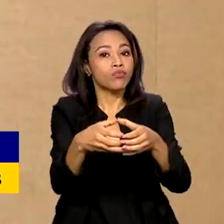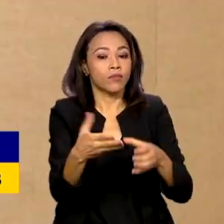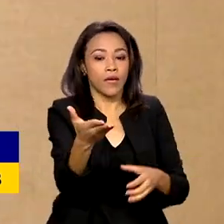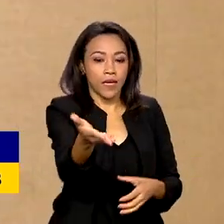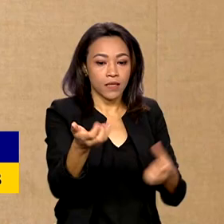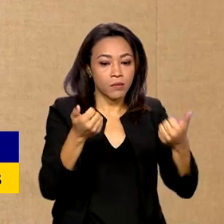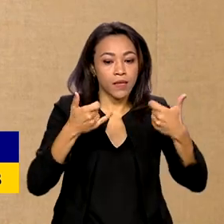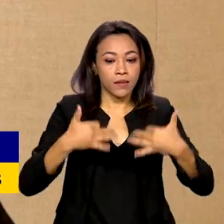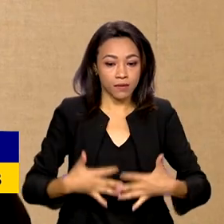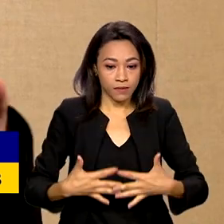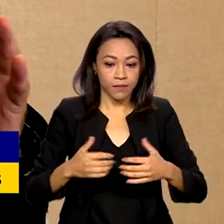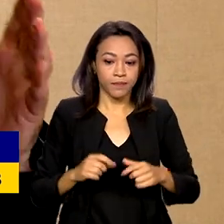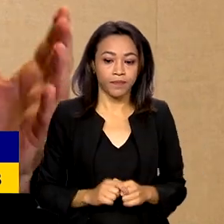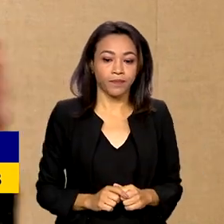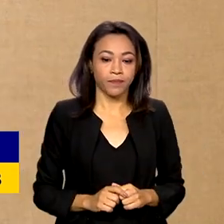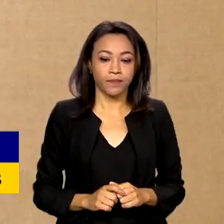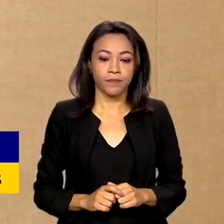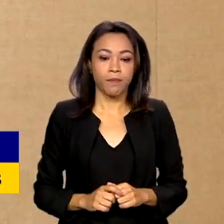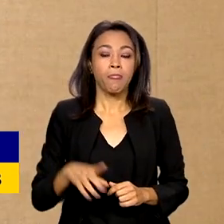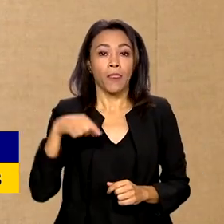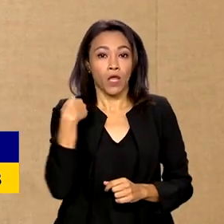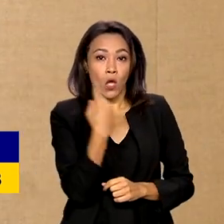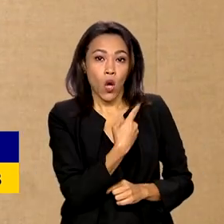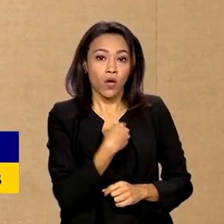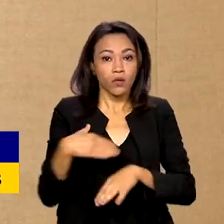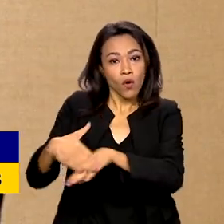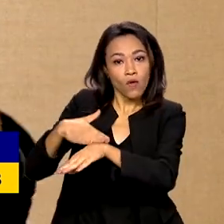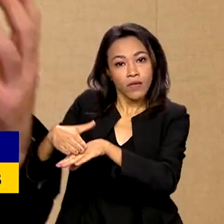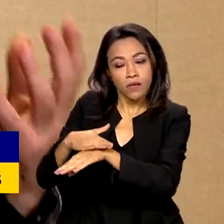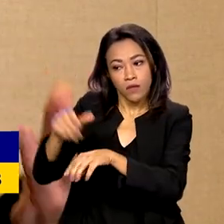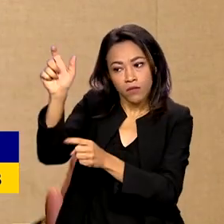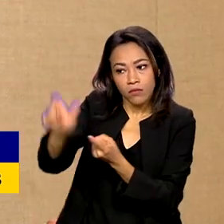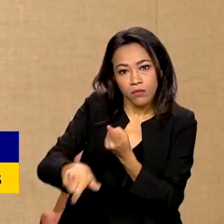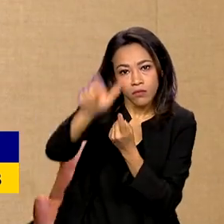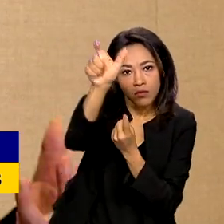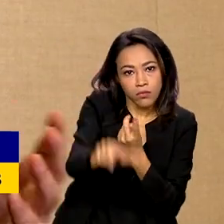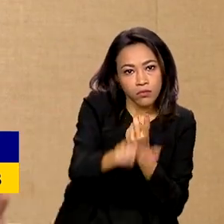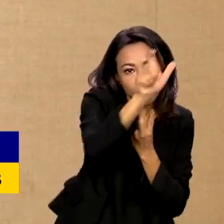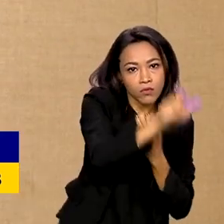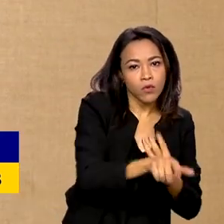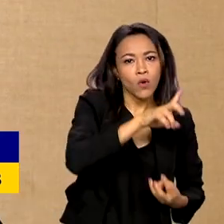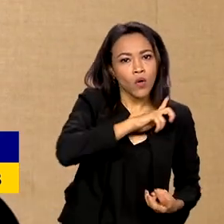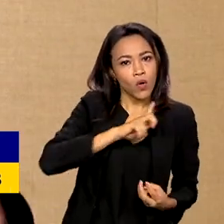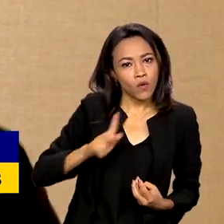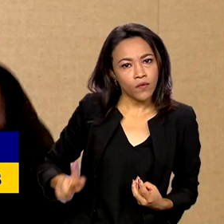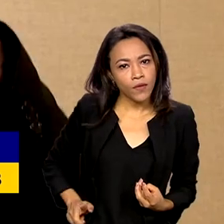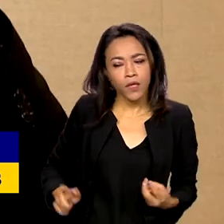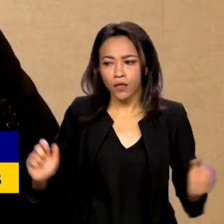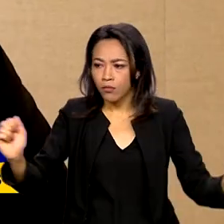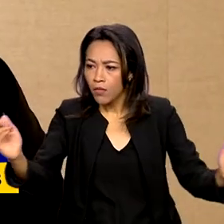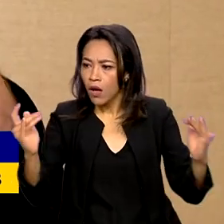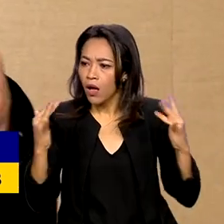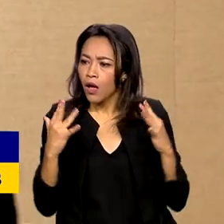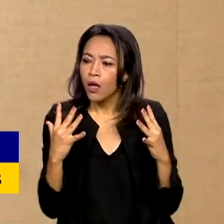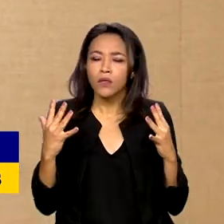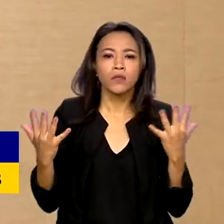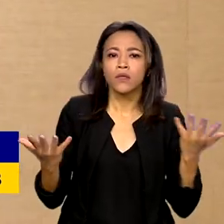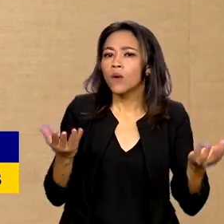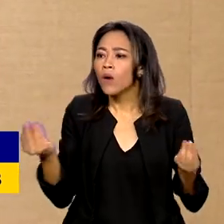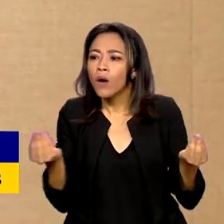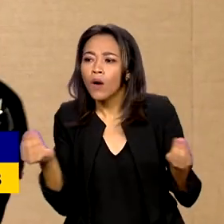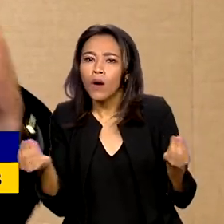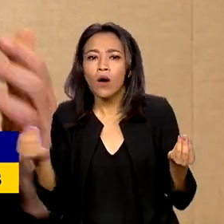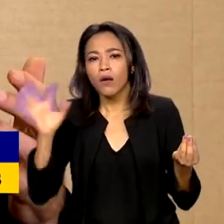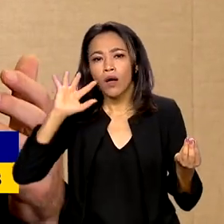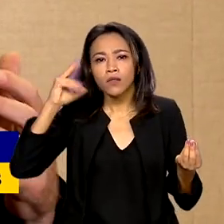é falar com os nossos governadores e perguntar o que mais a gente pode fazer, de que lado vocês querem